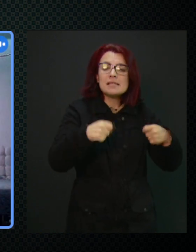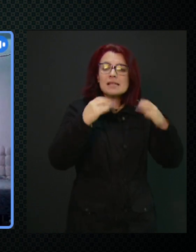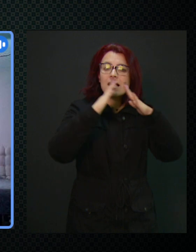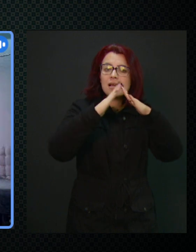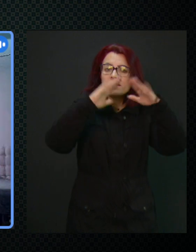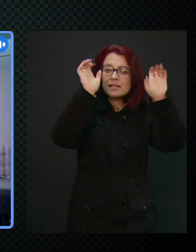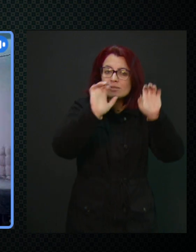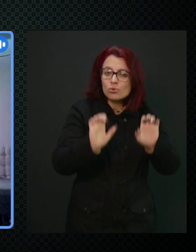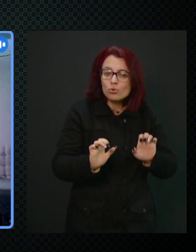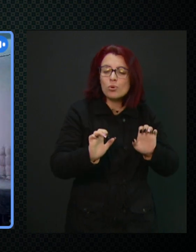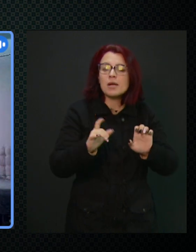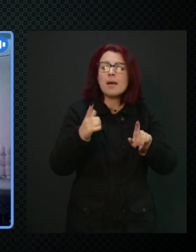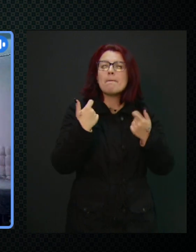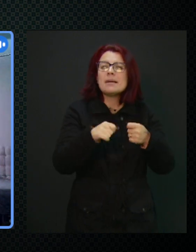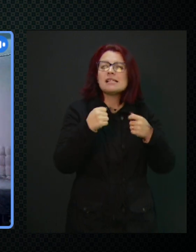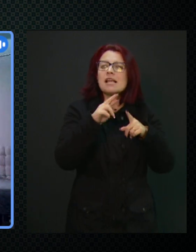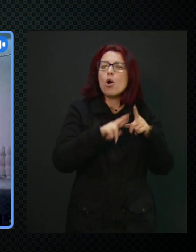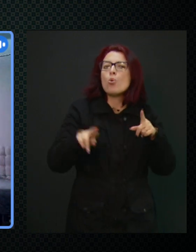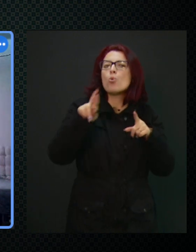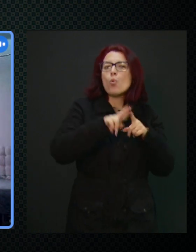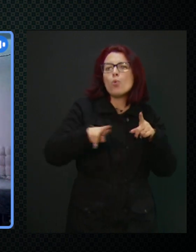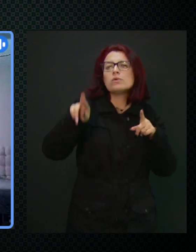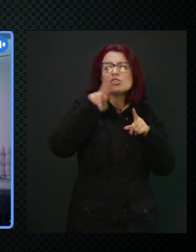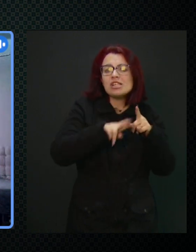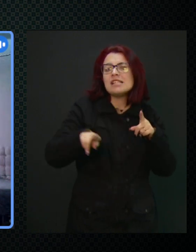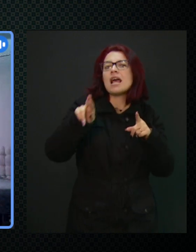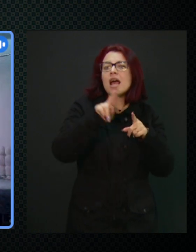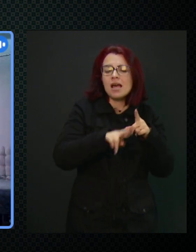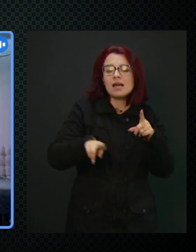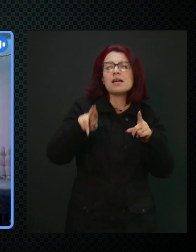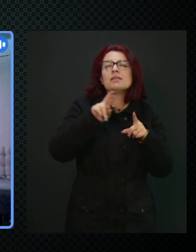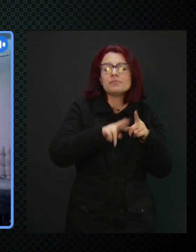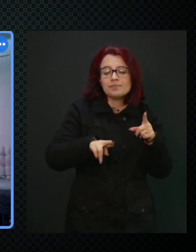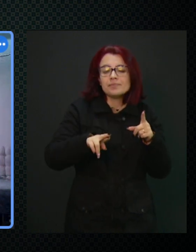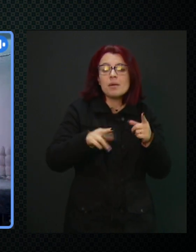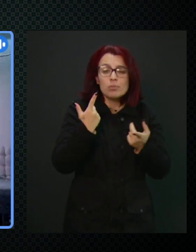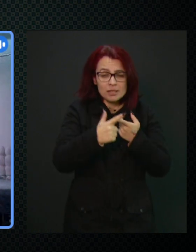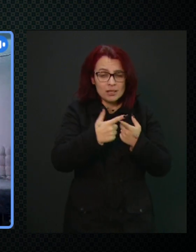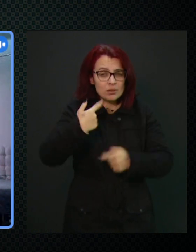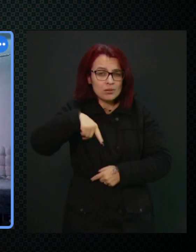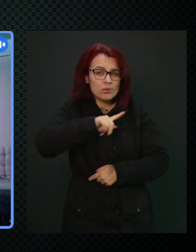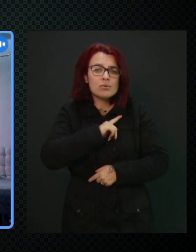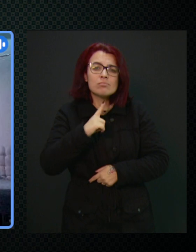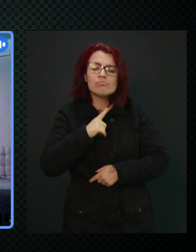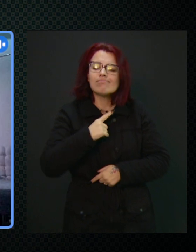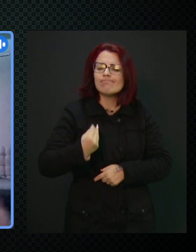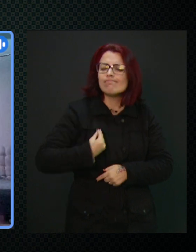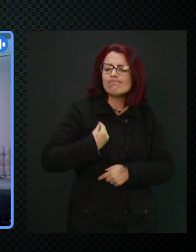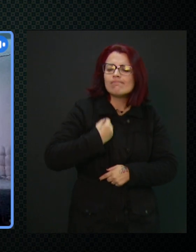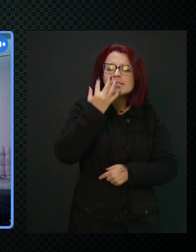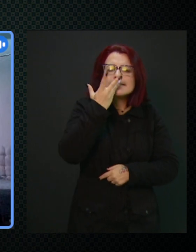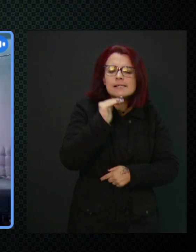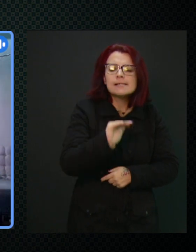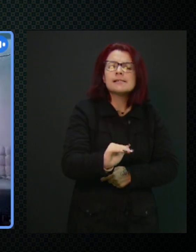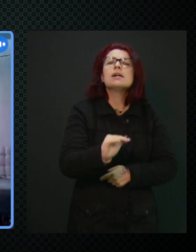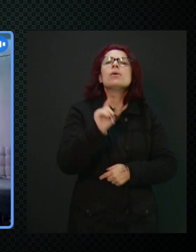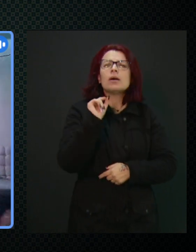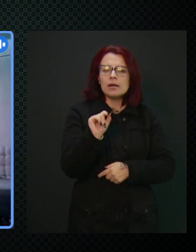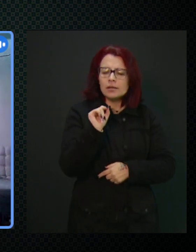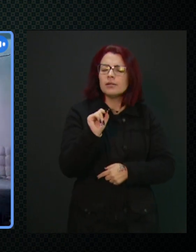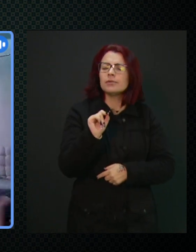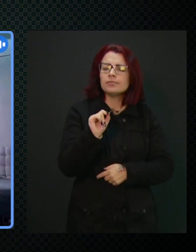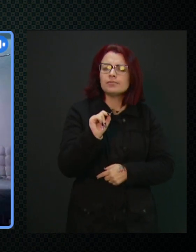antecipação é extremamente importante, porque nós estamos com crianças com janelas, né? De